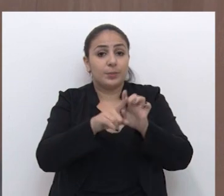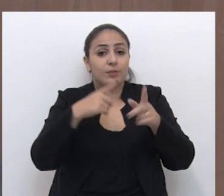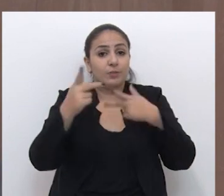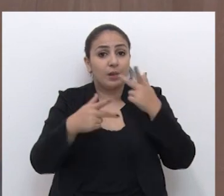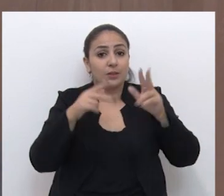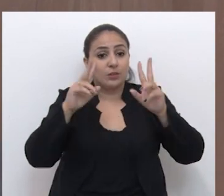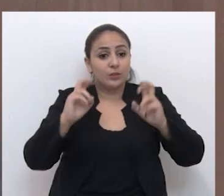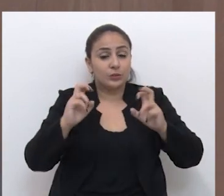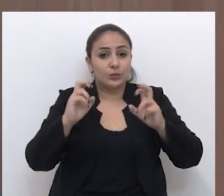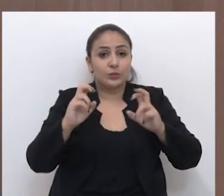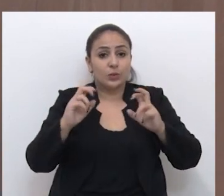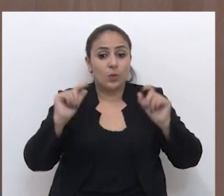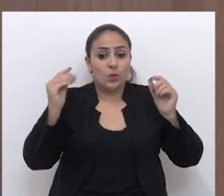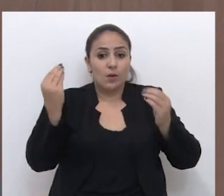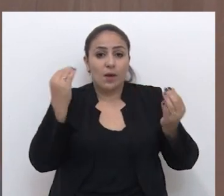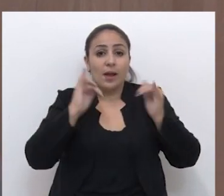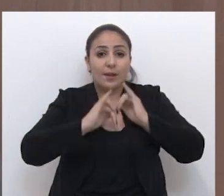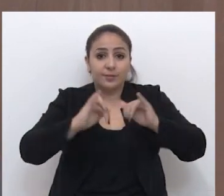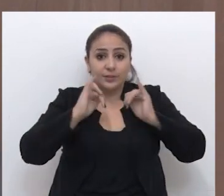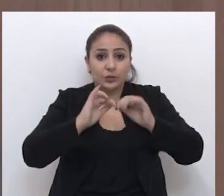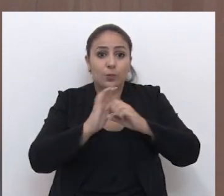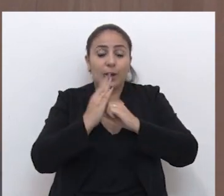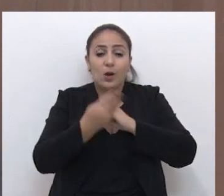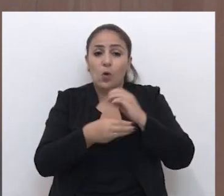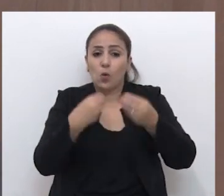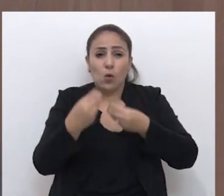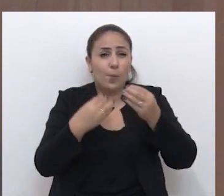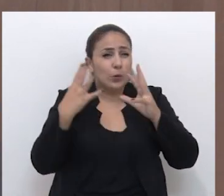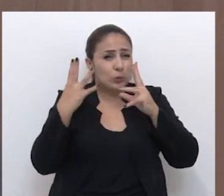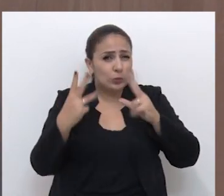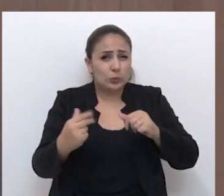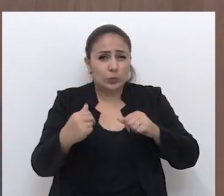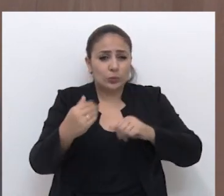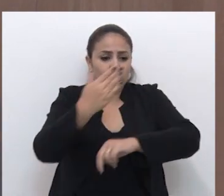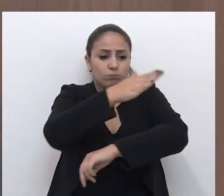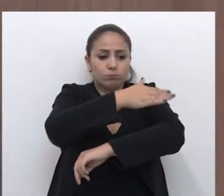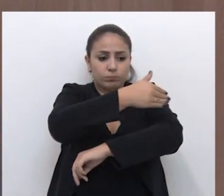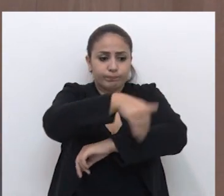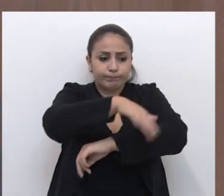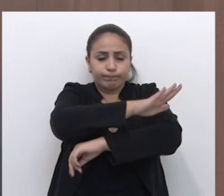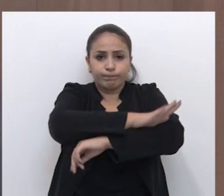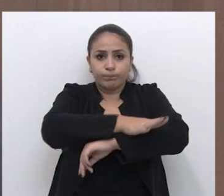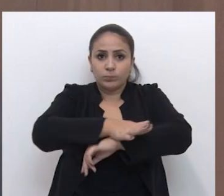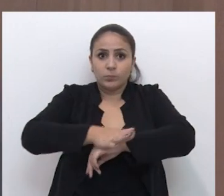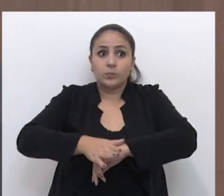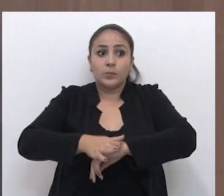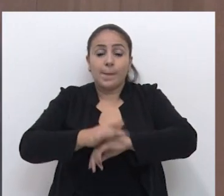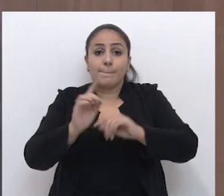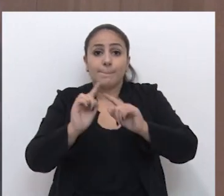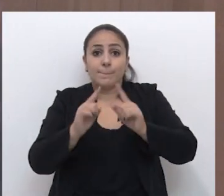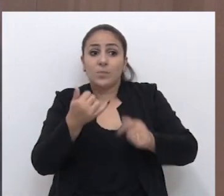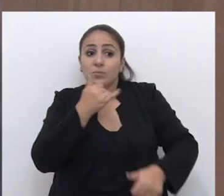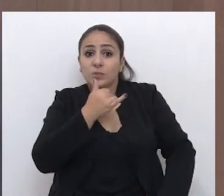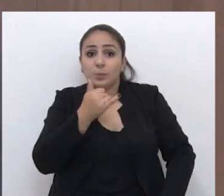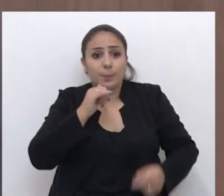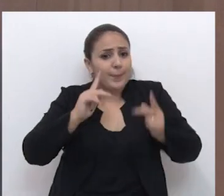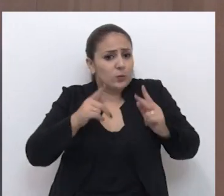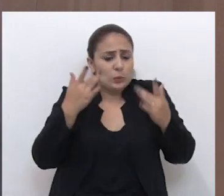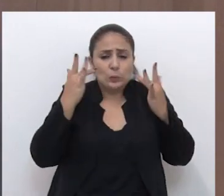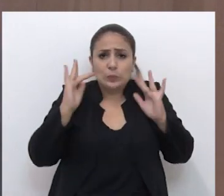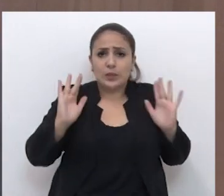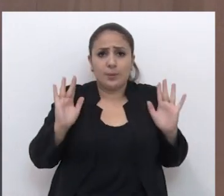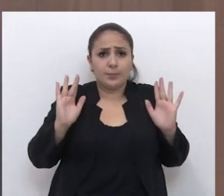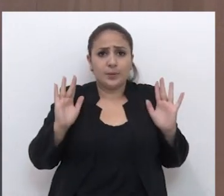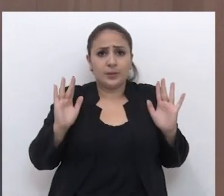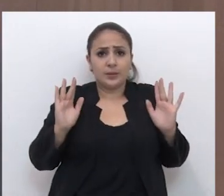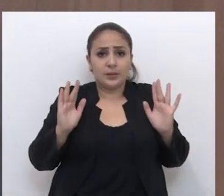foi tratada a questão da sinalização no bairro, porque como todas as ruas do bairro foram asfaltadas, é um loteamento novo, infelizmente tem muitas pessoas que